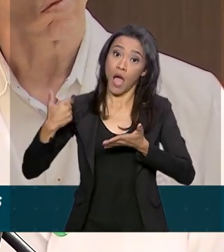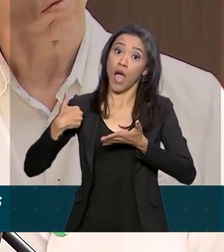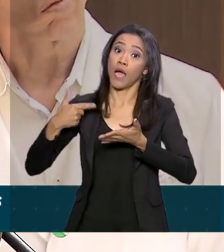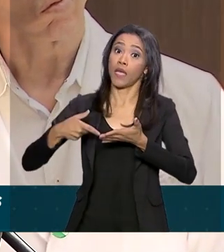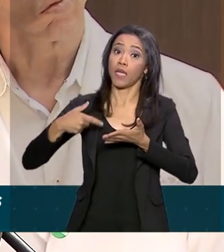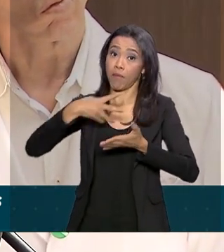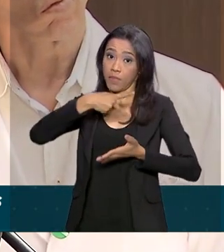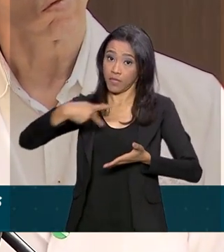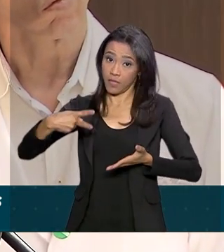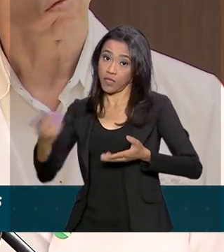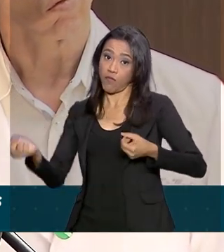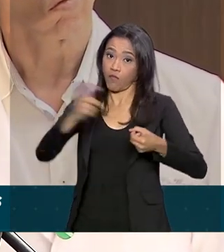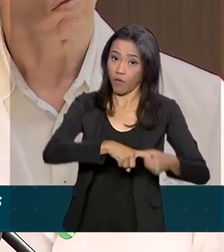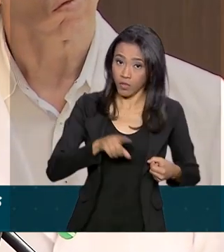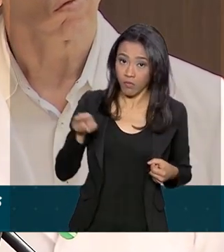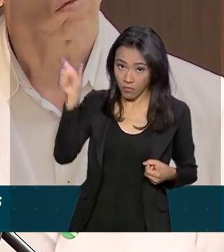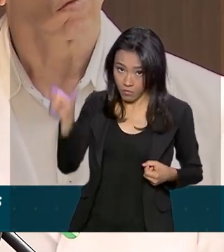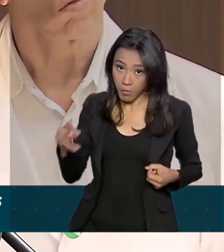automaticamente para...